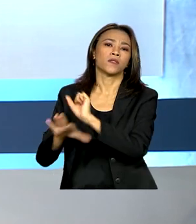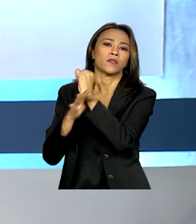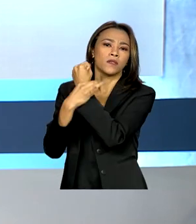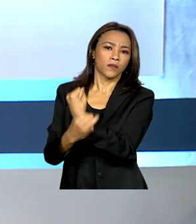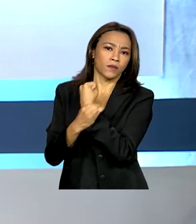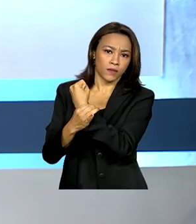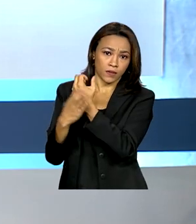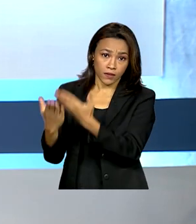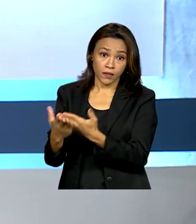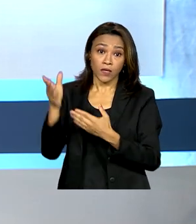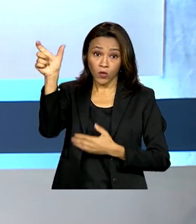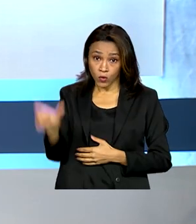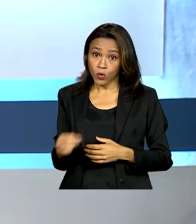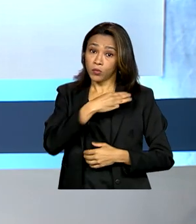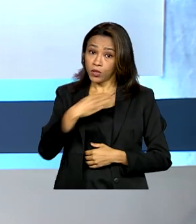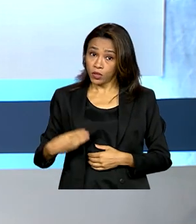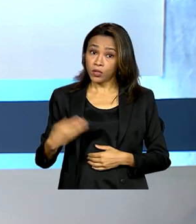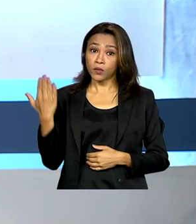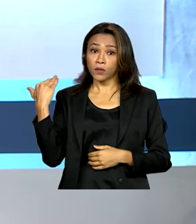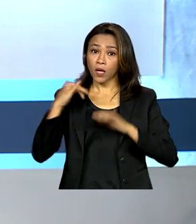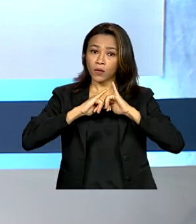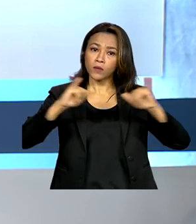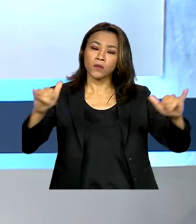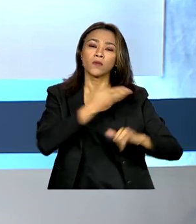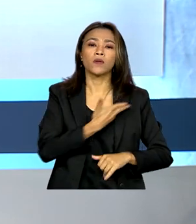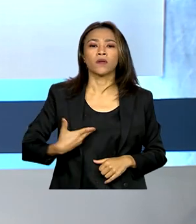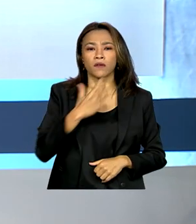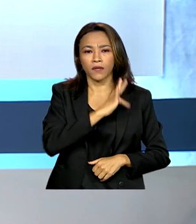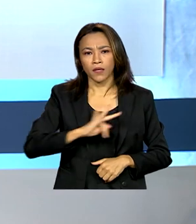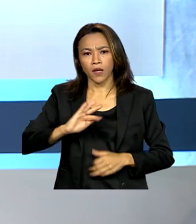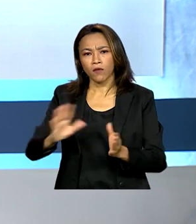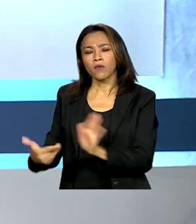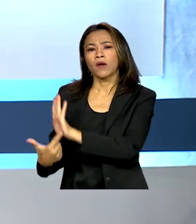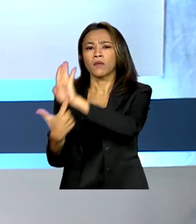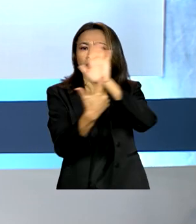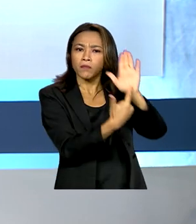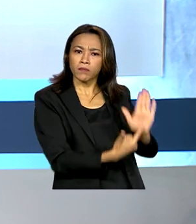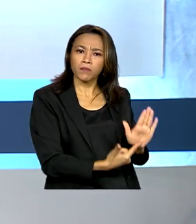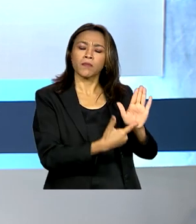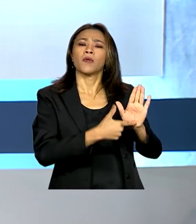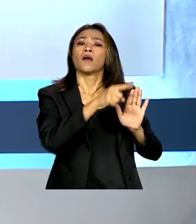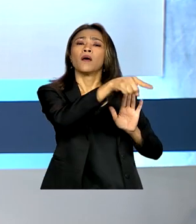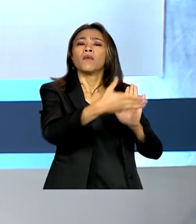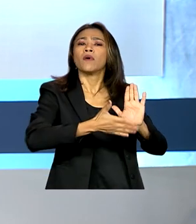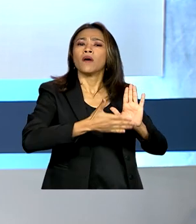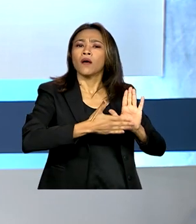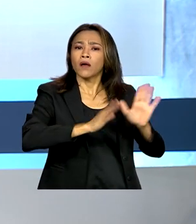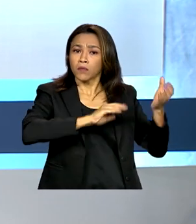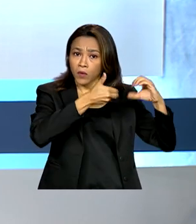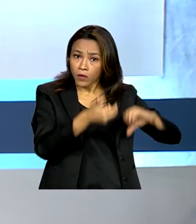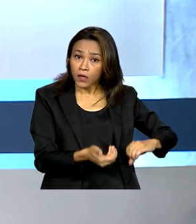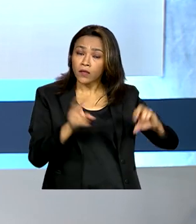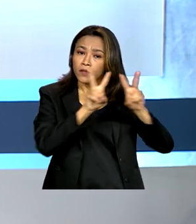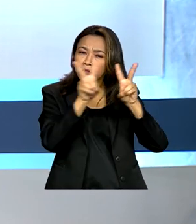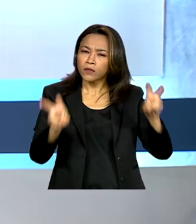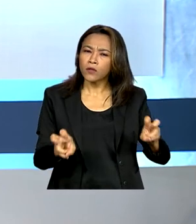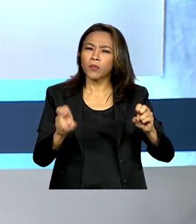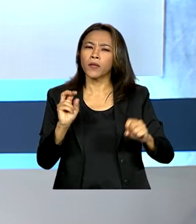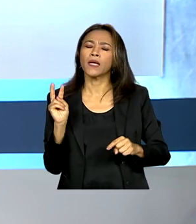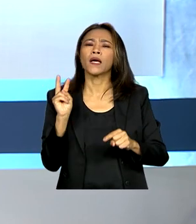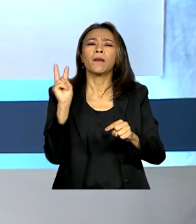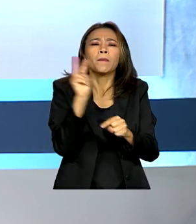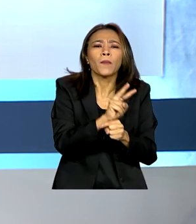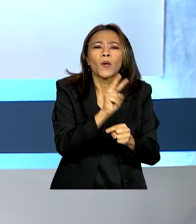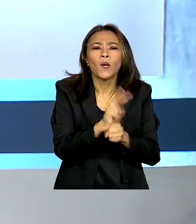ministro anunciou que o governo federal vai apresentar ao Congresso propostas para ajudar na proteção da democracia